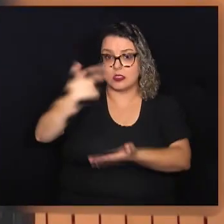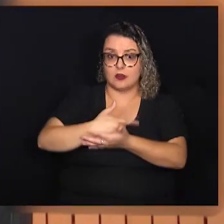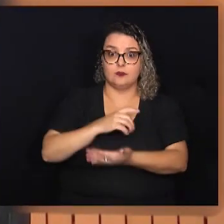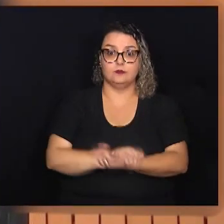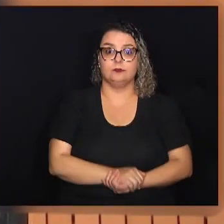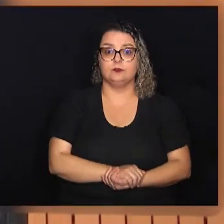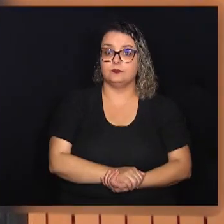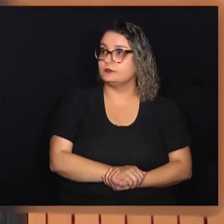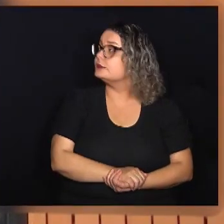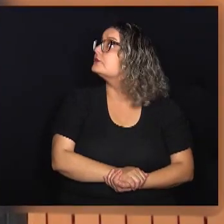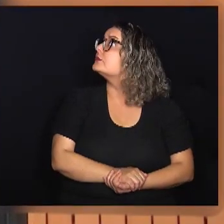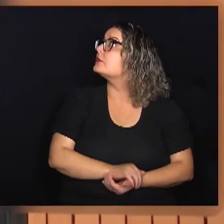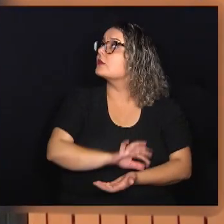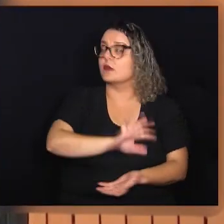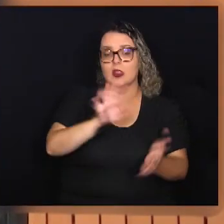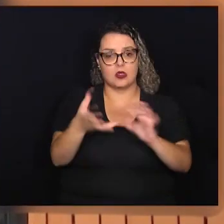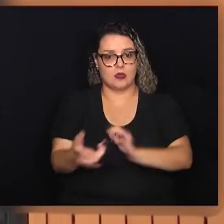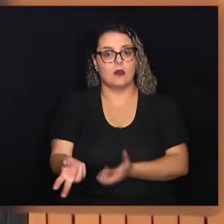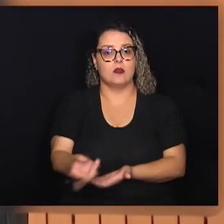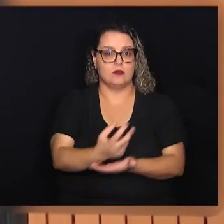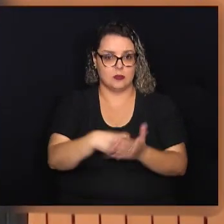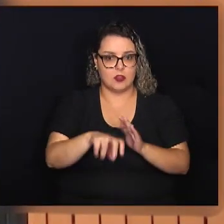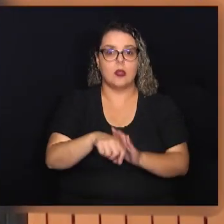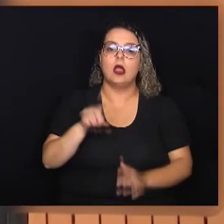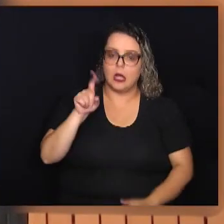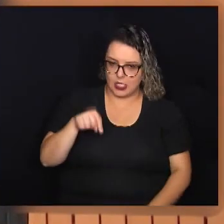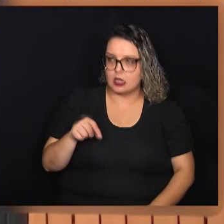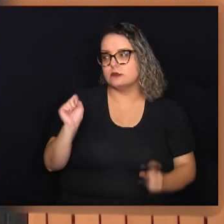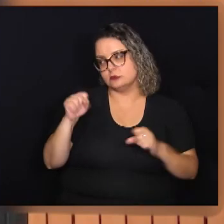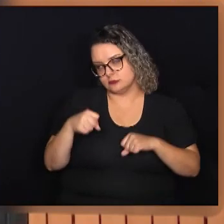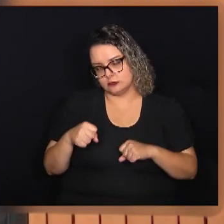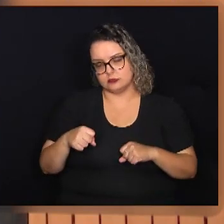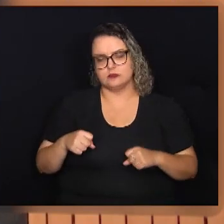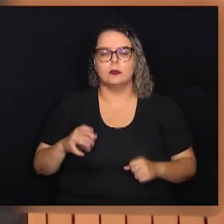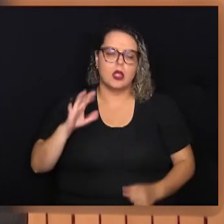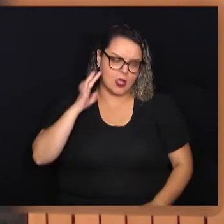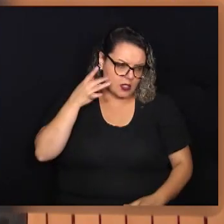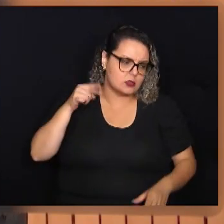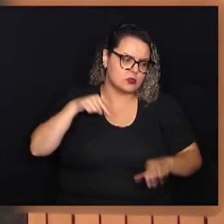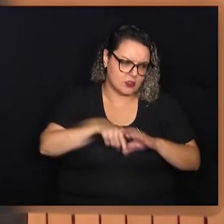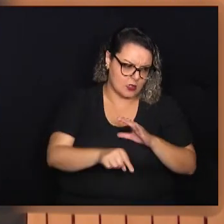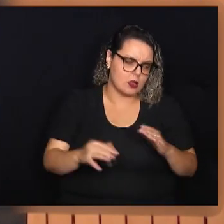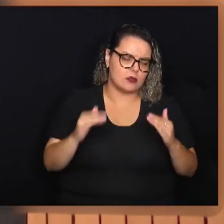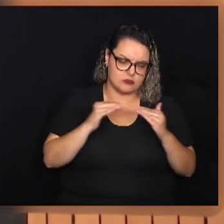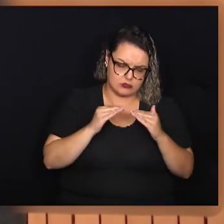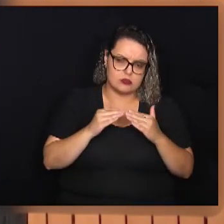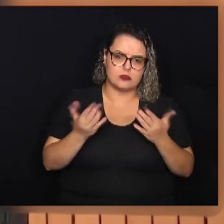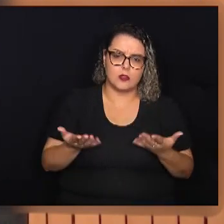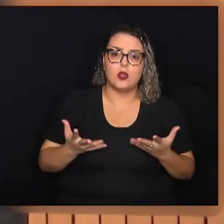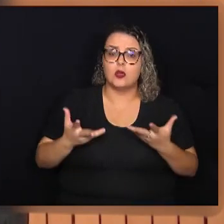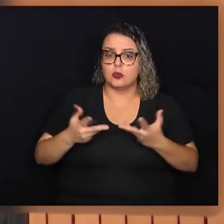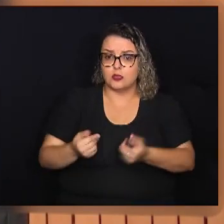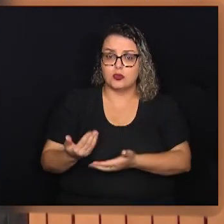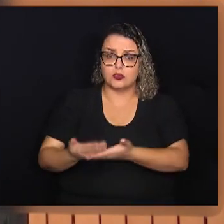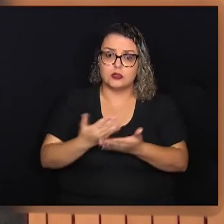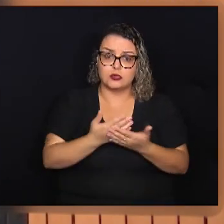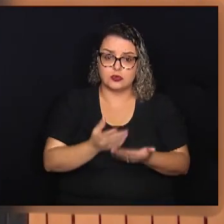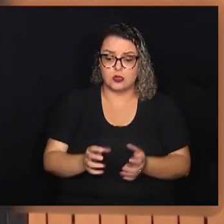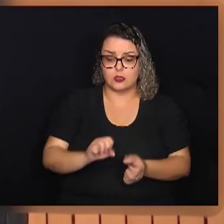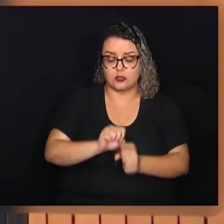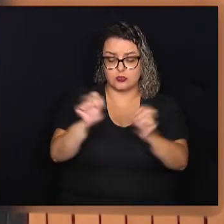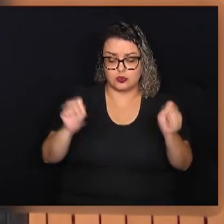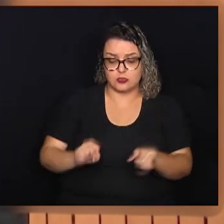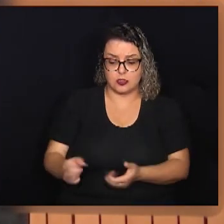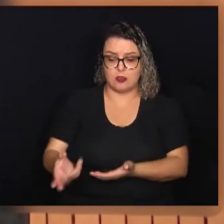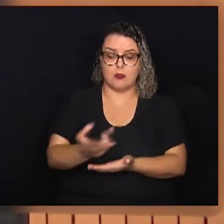era necessária? É um avanço? Acho que todos concordam. Todos que estudamos o sistema tributário reconhecemos